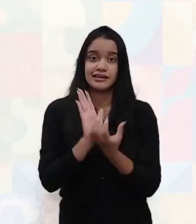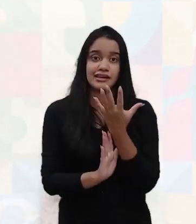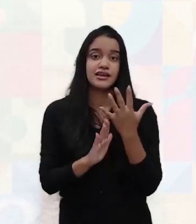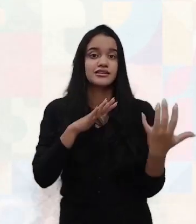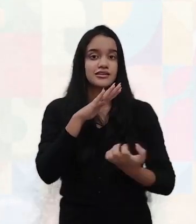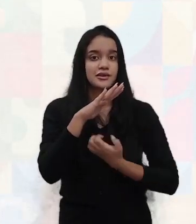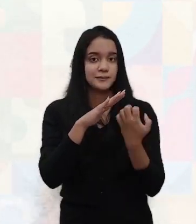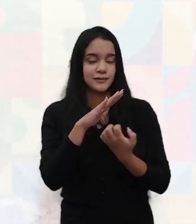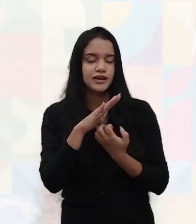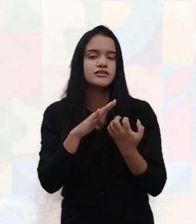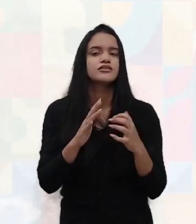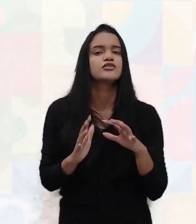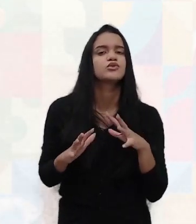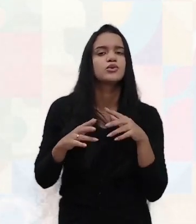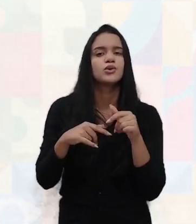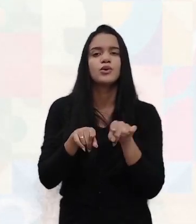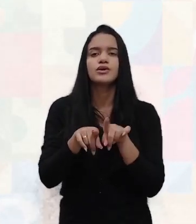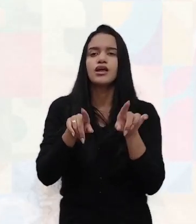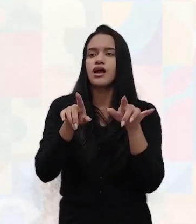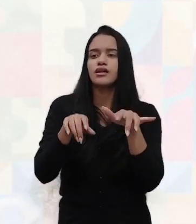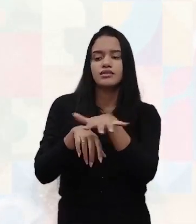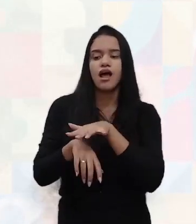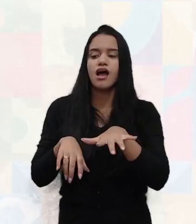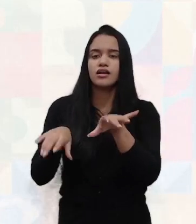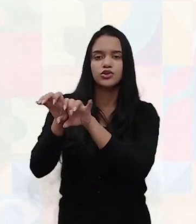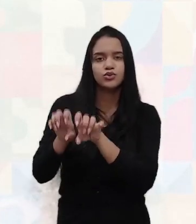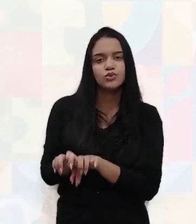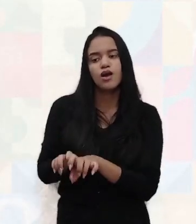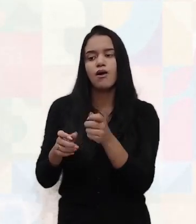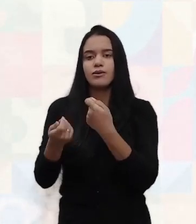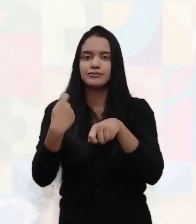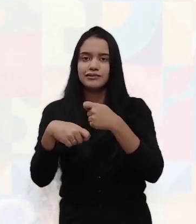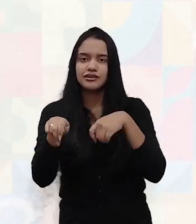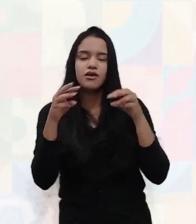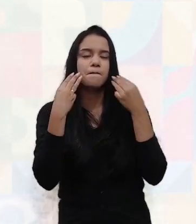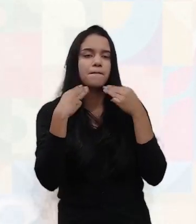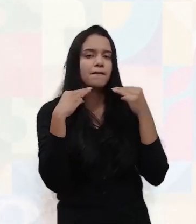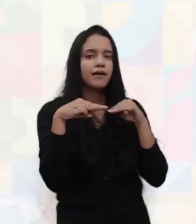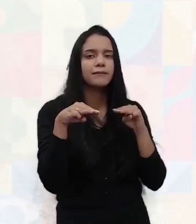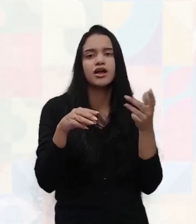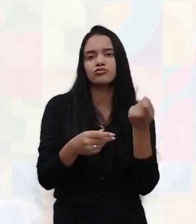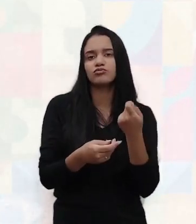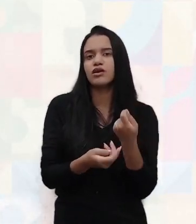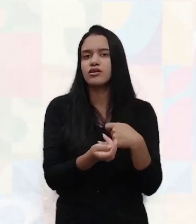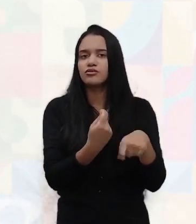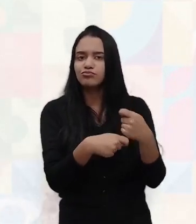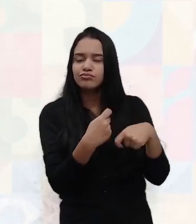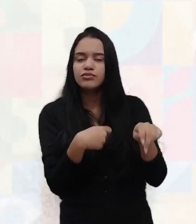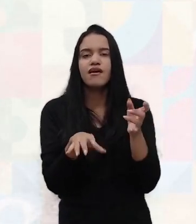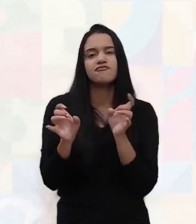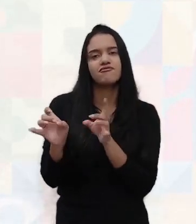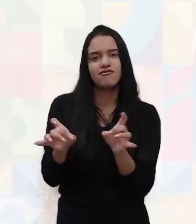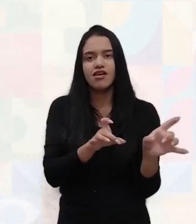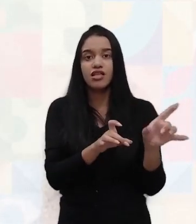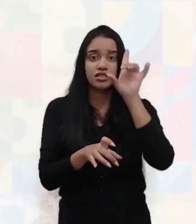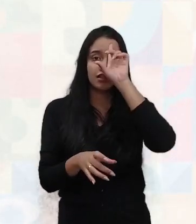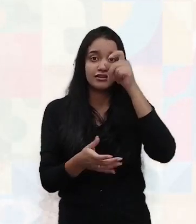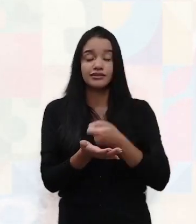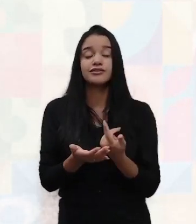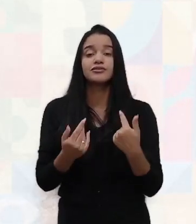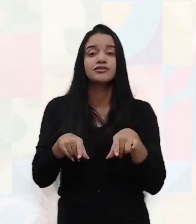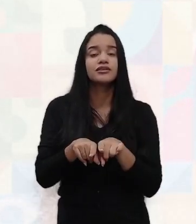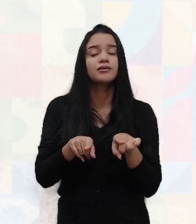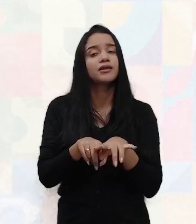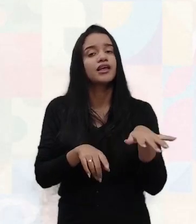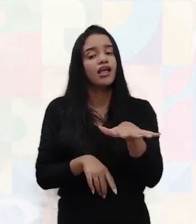empresa. Toda a parte estrutural, como administração, marketing, finanças, produção, vendas, tomada de decisão, essa parte